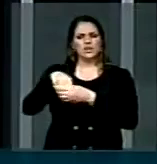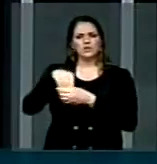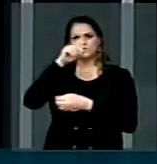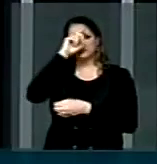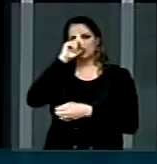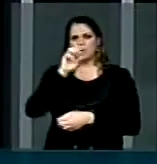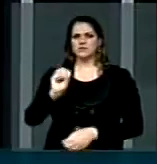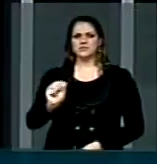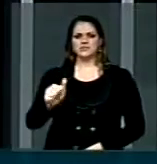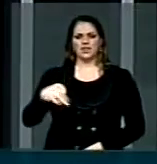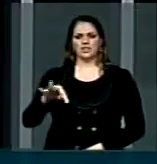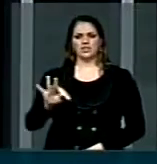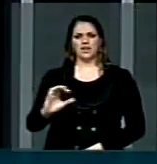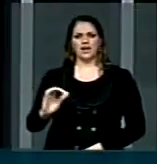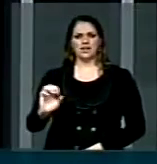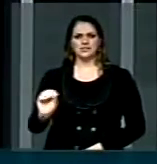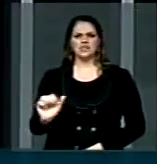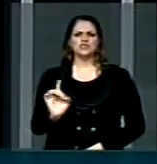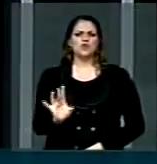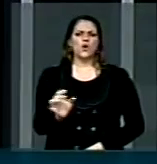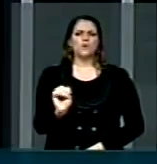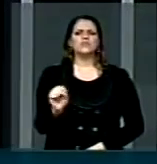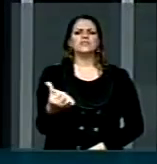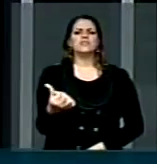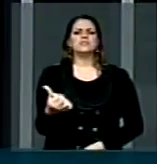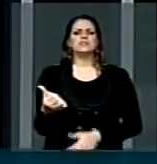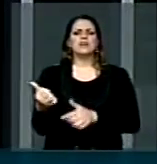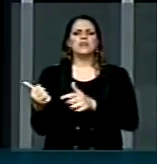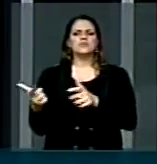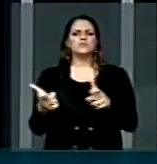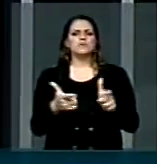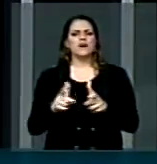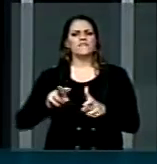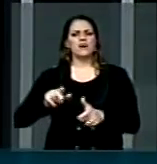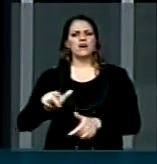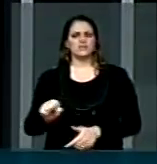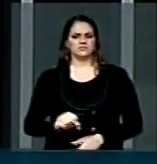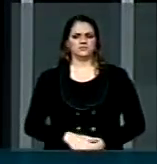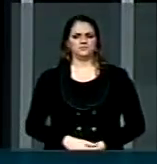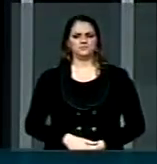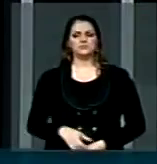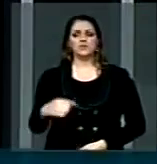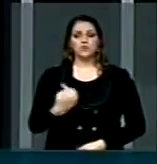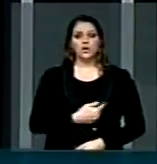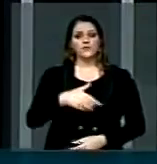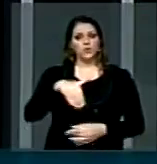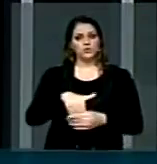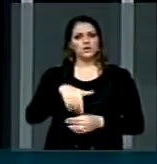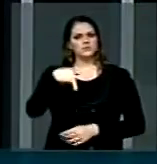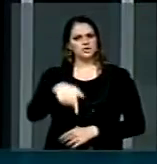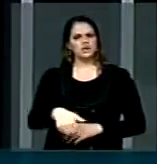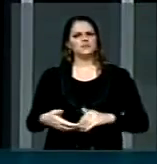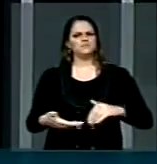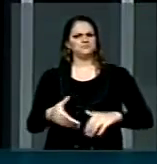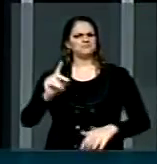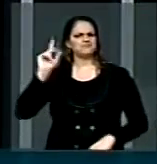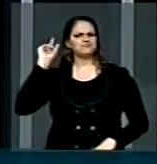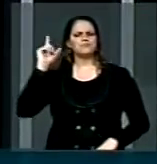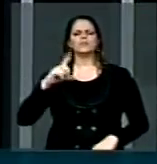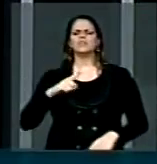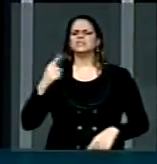apenas 86 leitos. Nós votamos nesse parlamento, fizemos uma longa discussão,